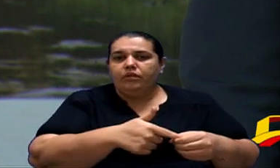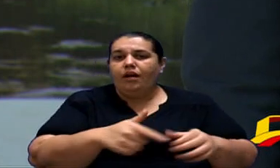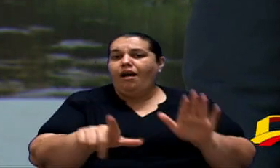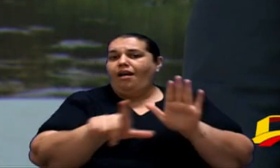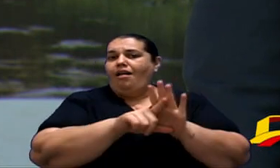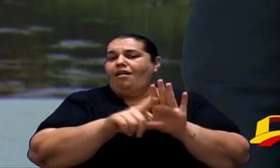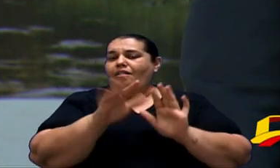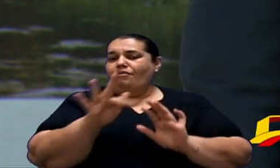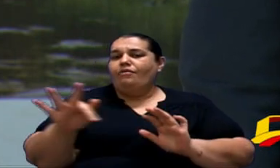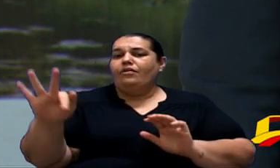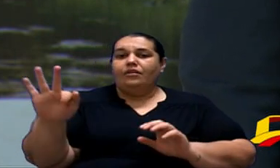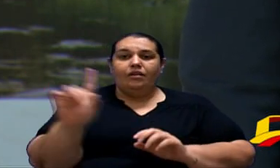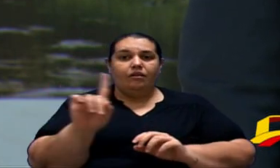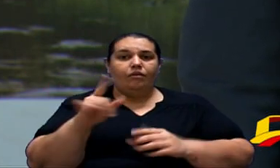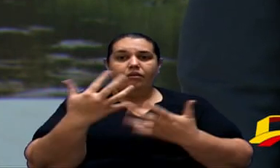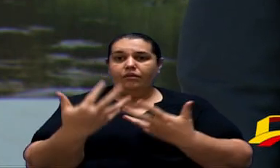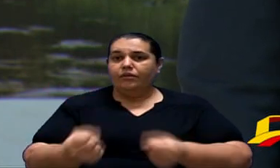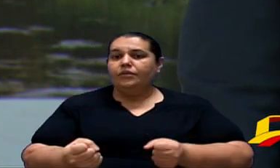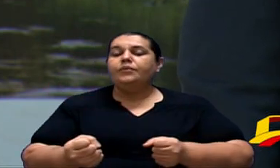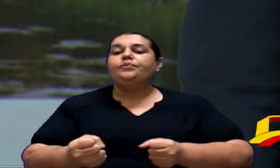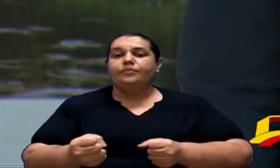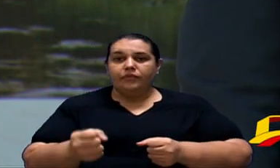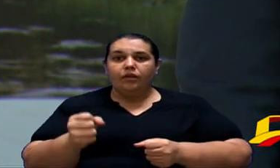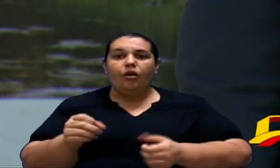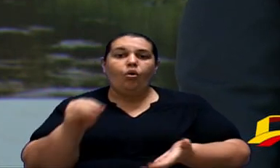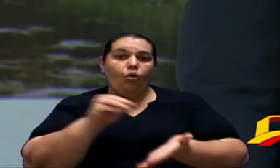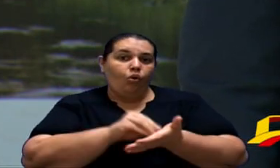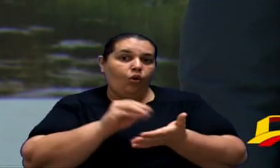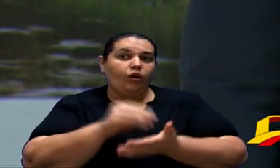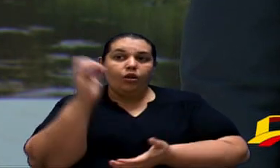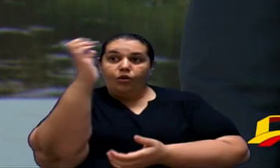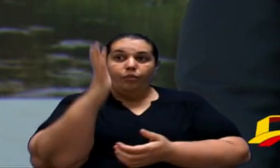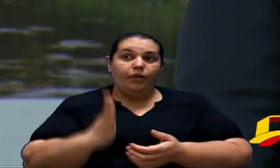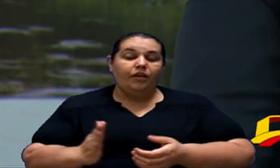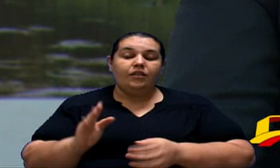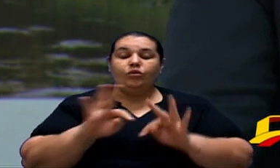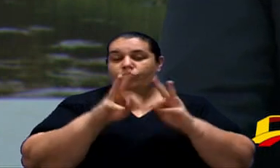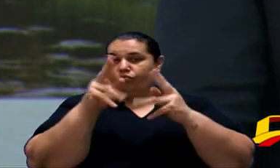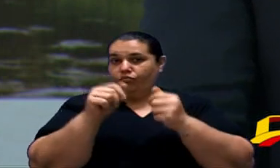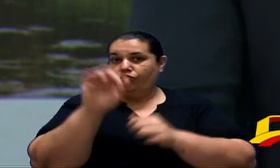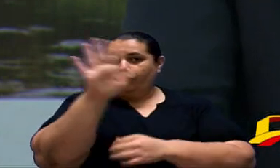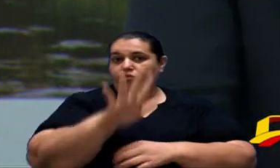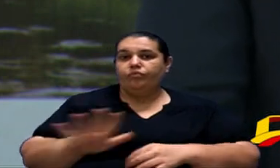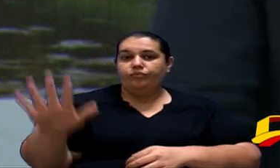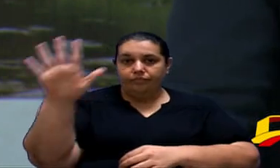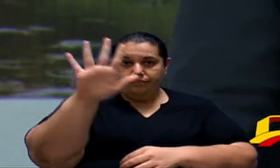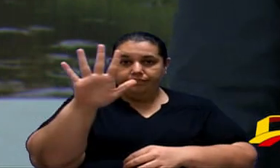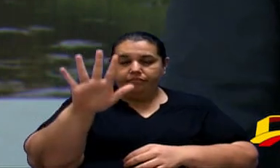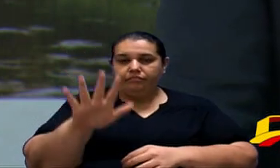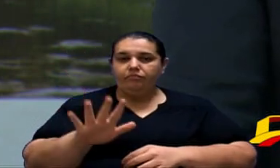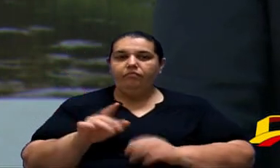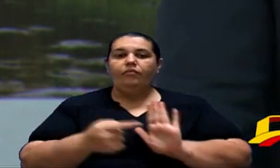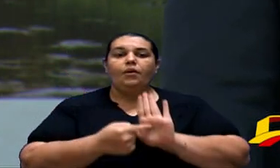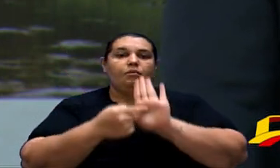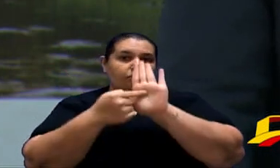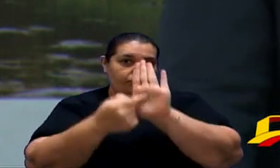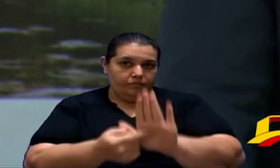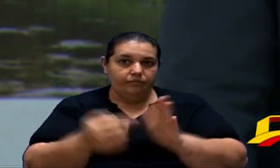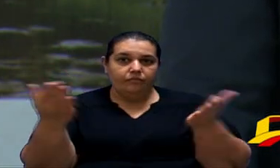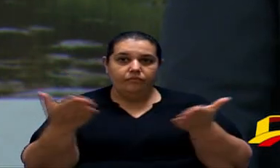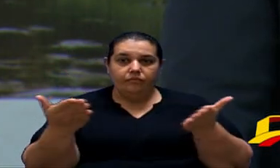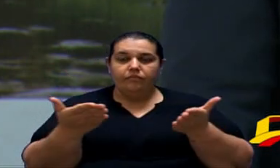garante a vedação da implementação de bombas referidas. Diante do exposto